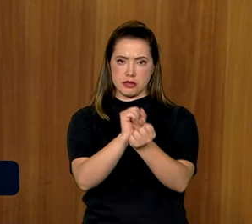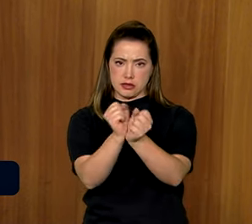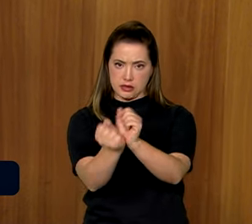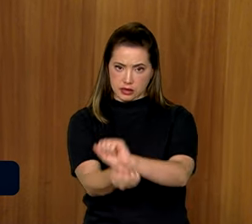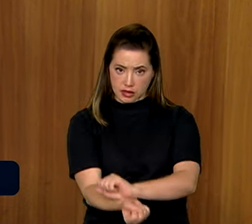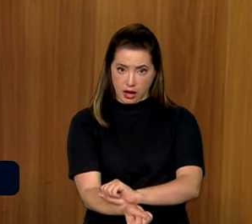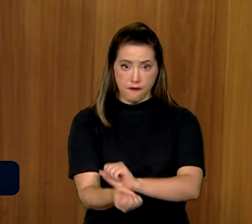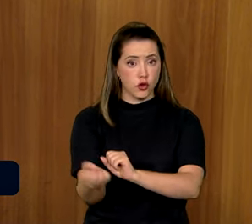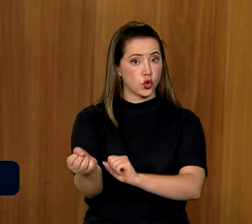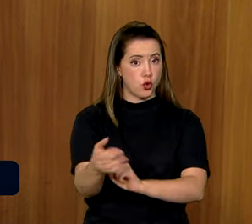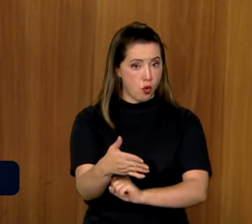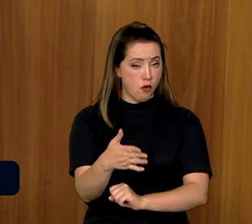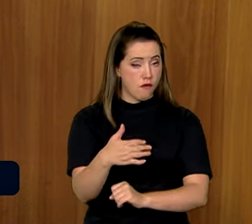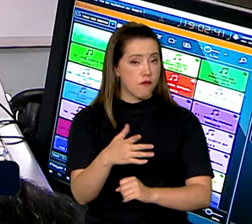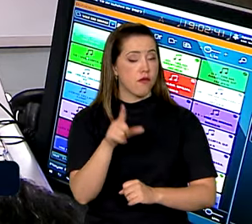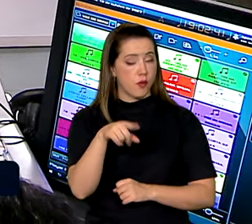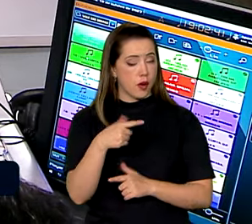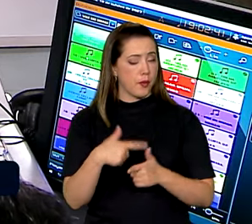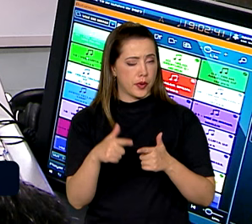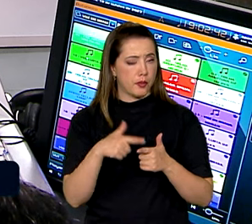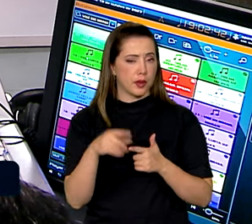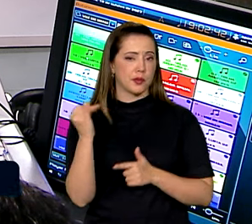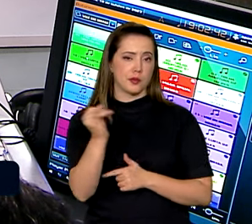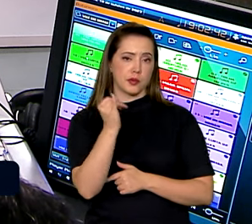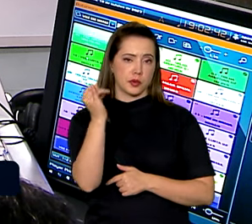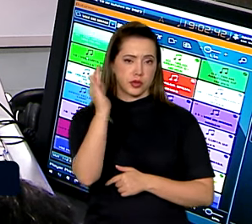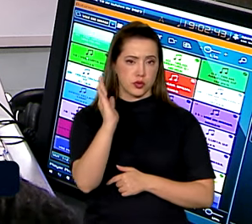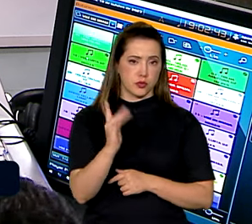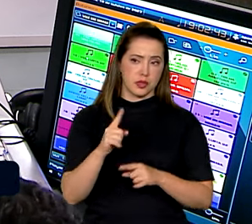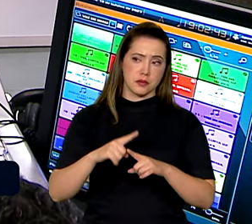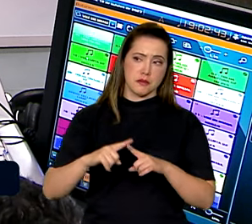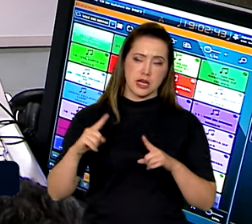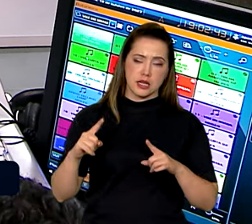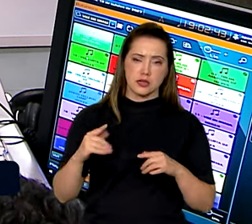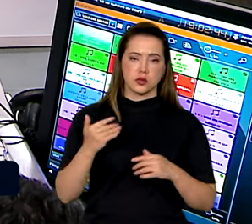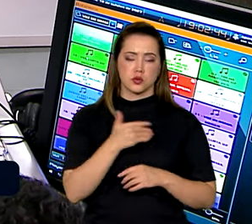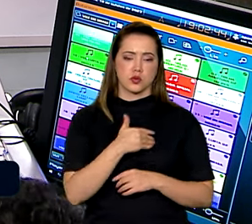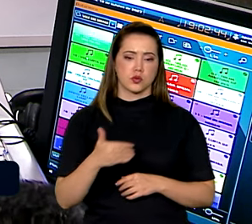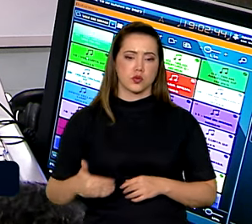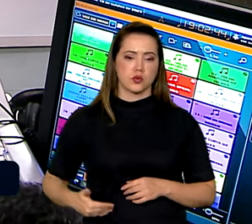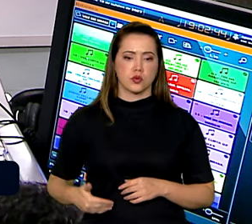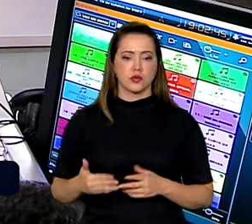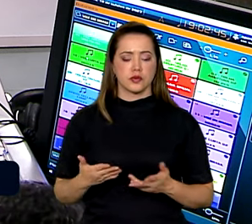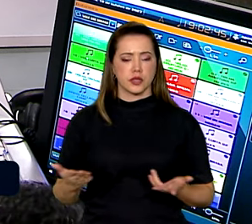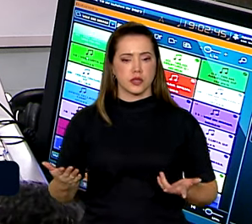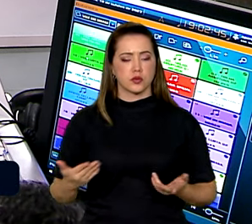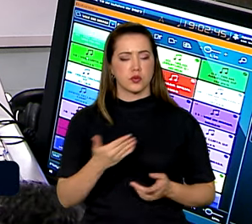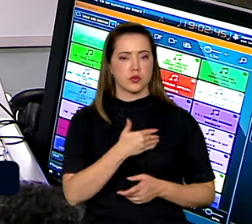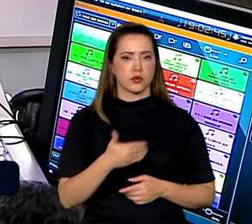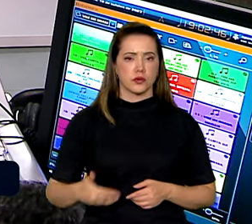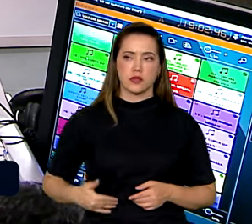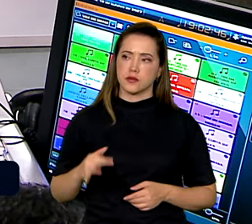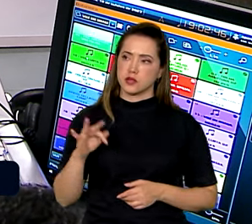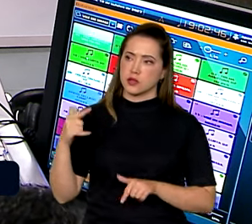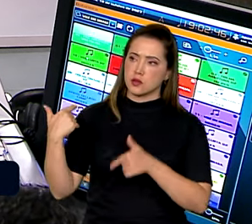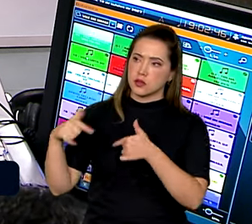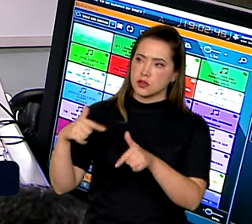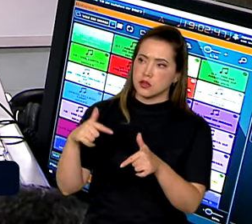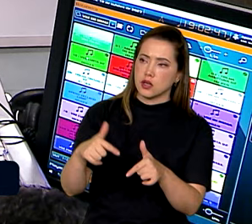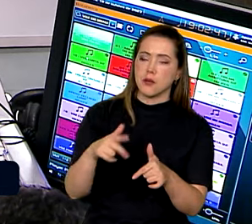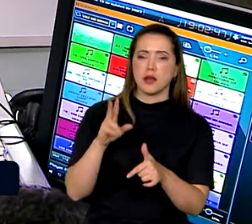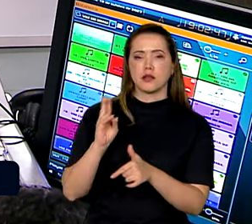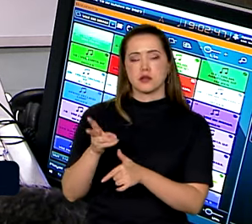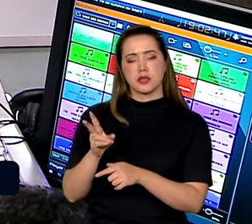ainda é um problema importante no Brasil e que, por outro lado, o governo e o governo federal vêm atuando de forma muito